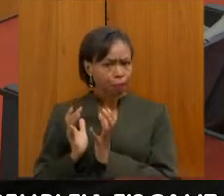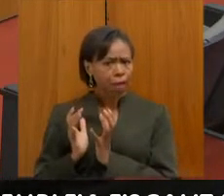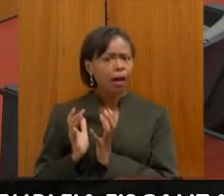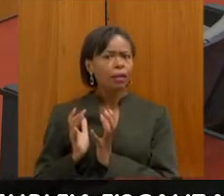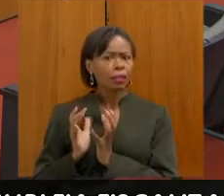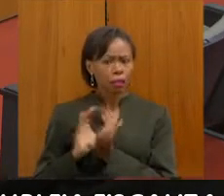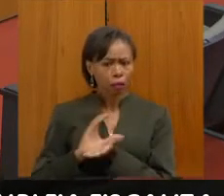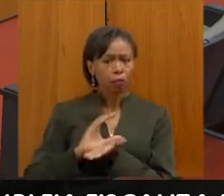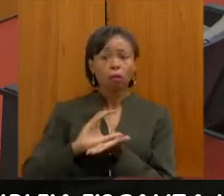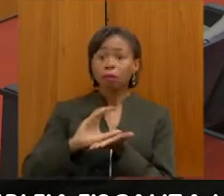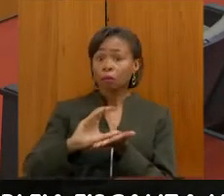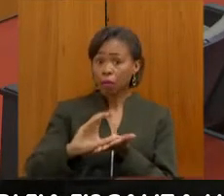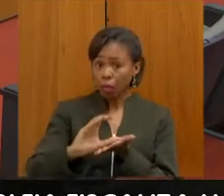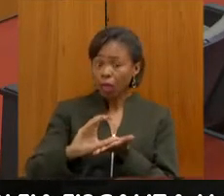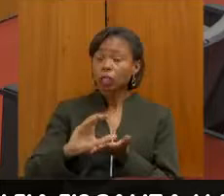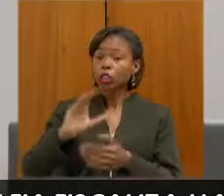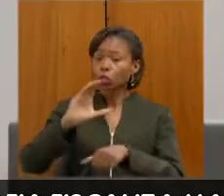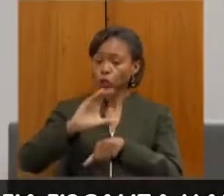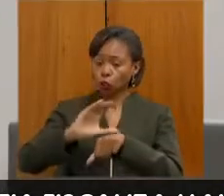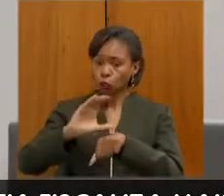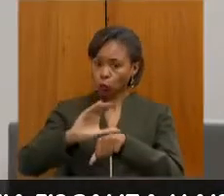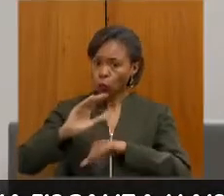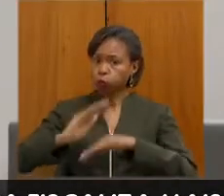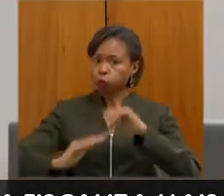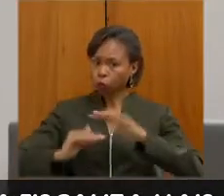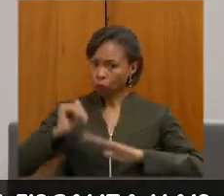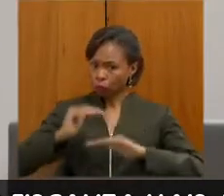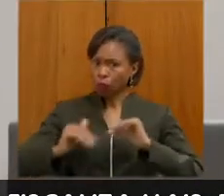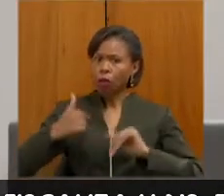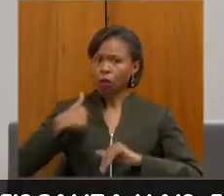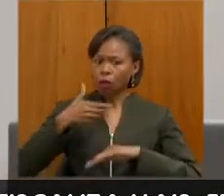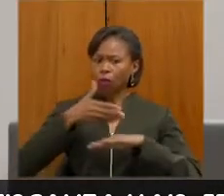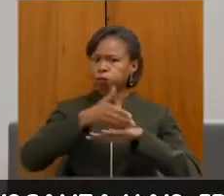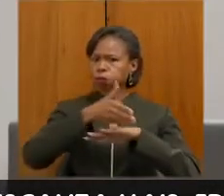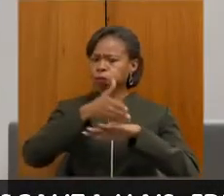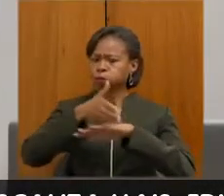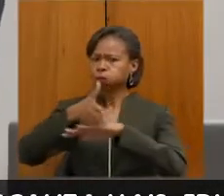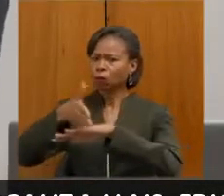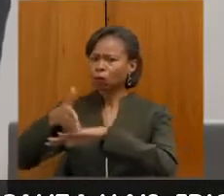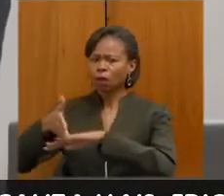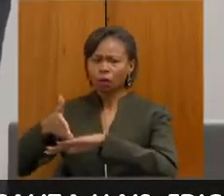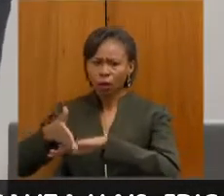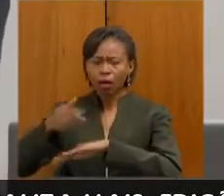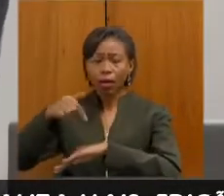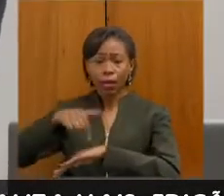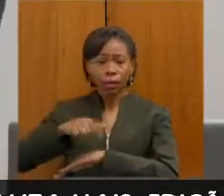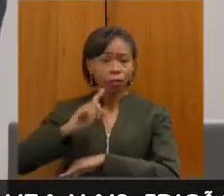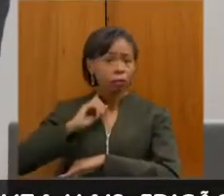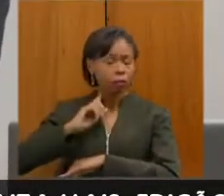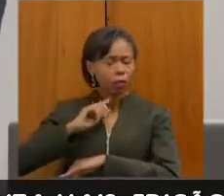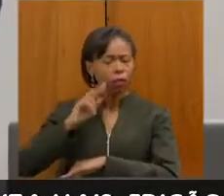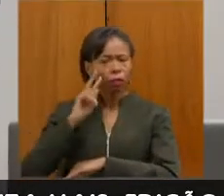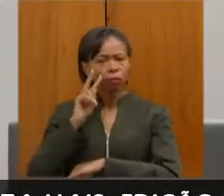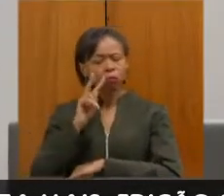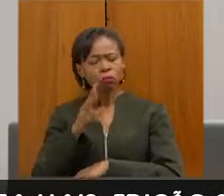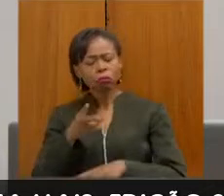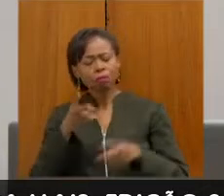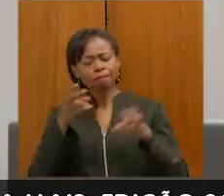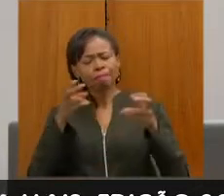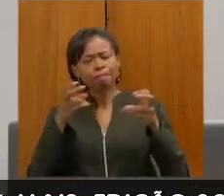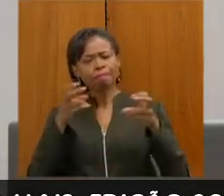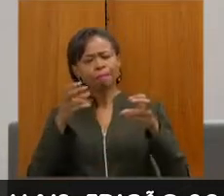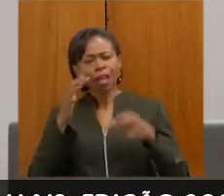oportunidade de visitar mais de uma centena de APAES em Minas Gerais, e nós sempre ficamos muito encantados